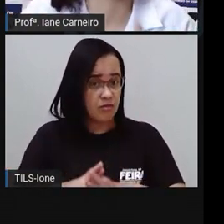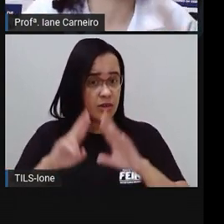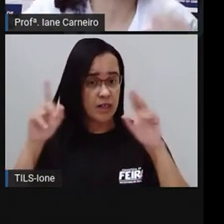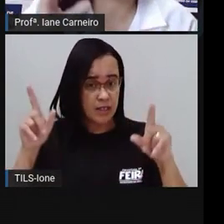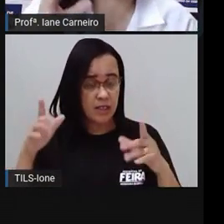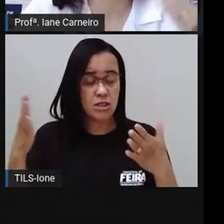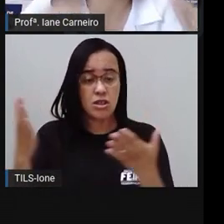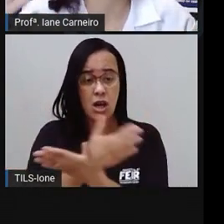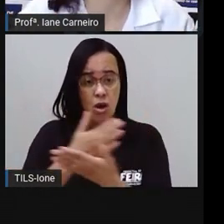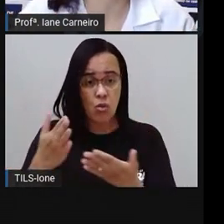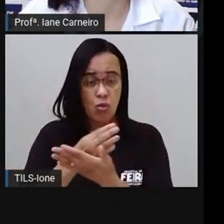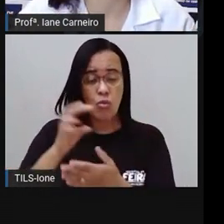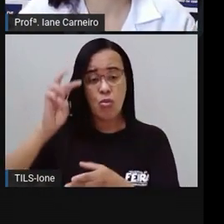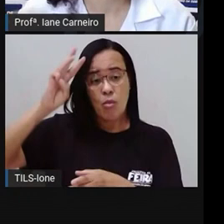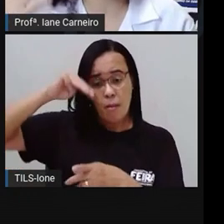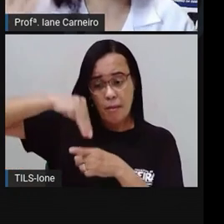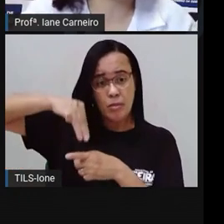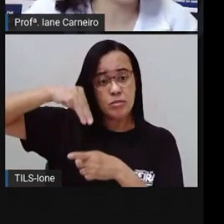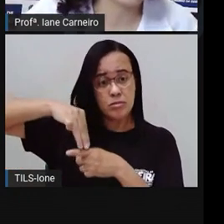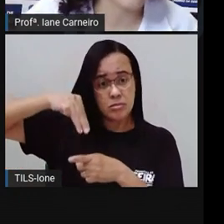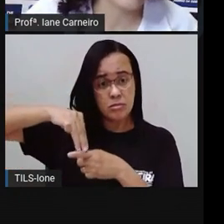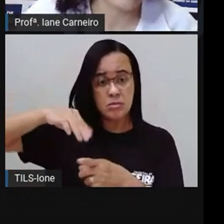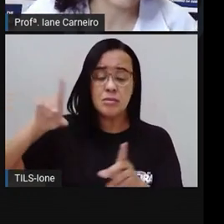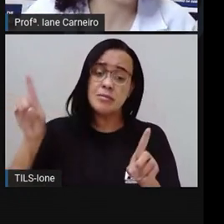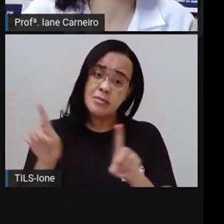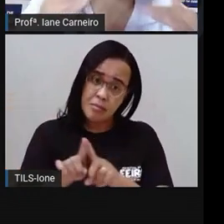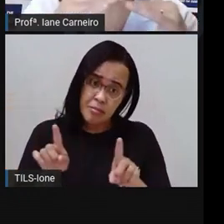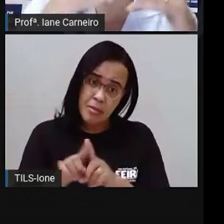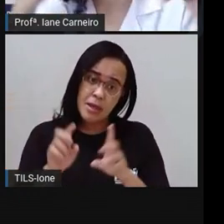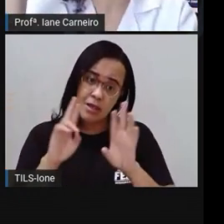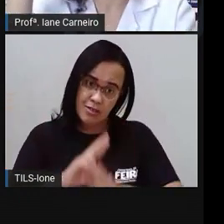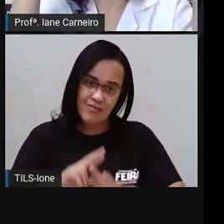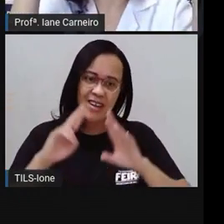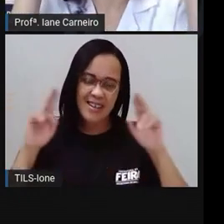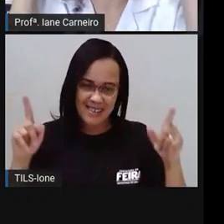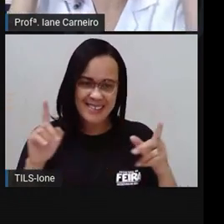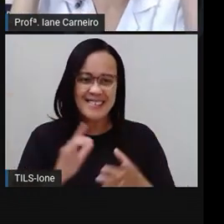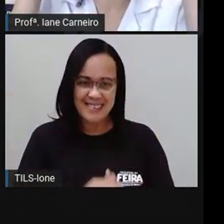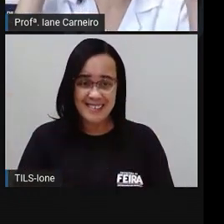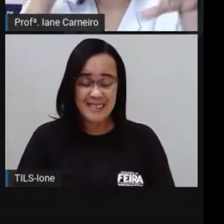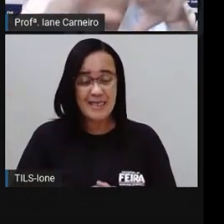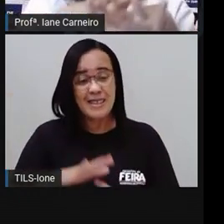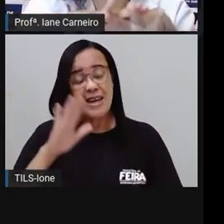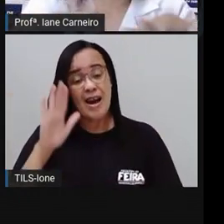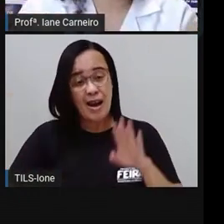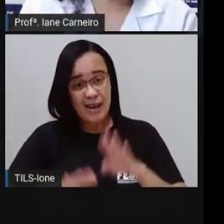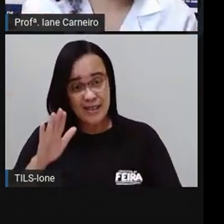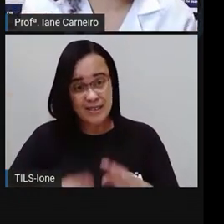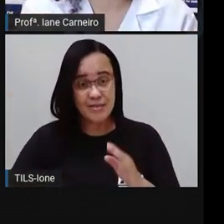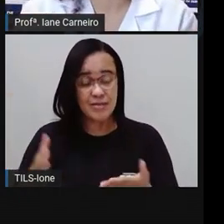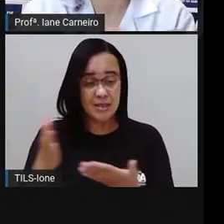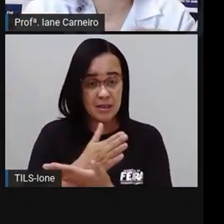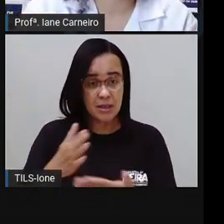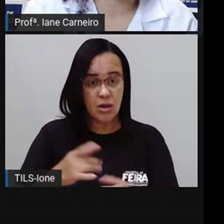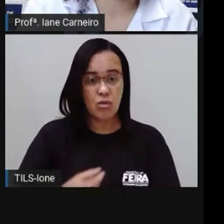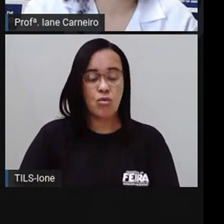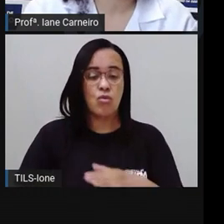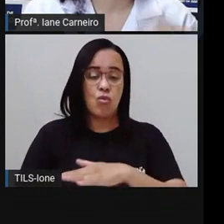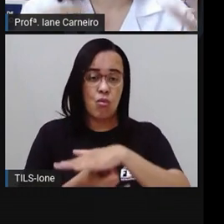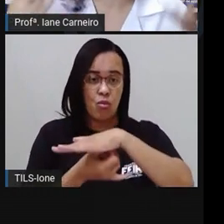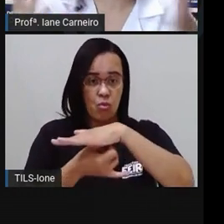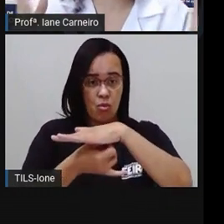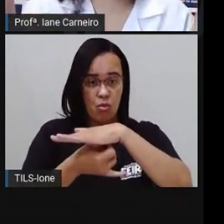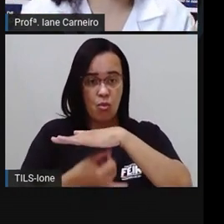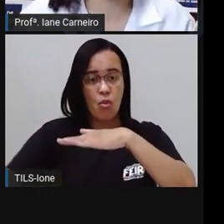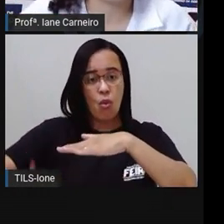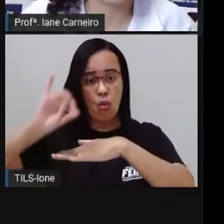por ser menor, vai ter um pouco de diferença. Então, tem escola da rede que ela é de andar. Tem escola da rede que ela não é de andar, ela é só no térreo.